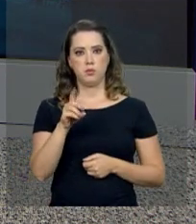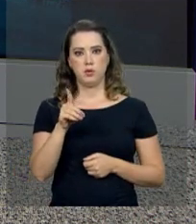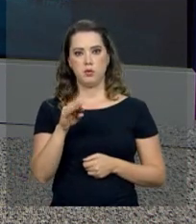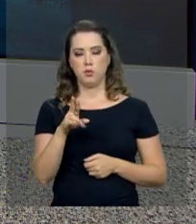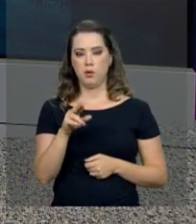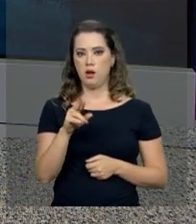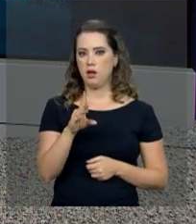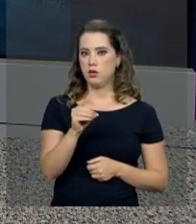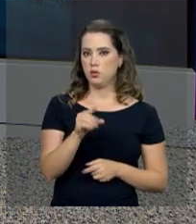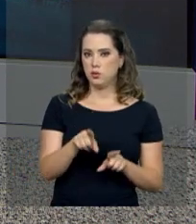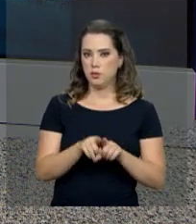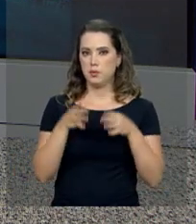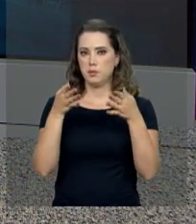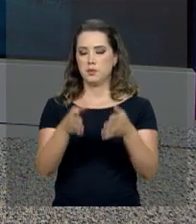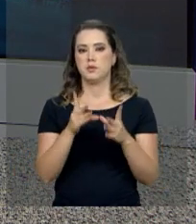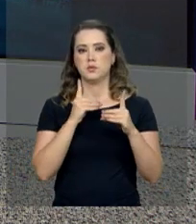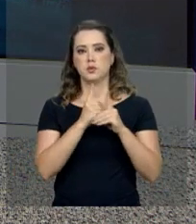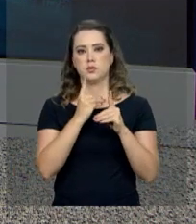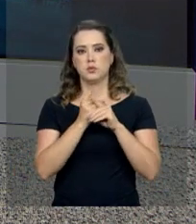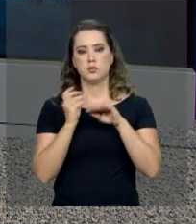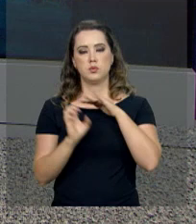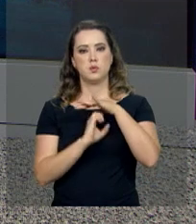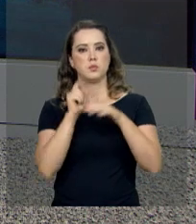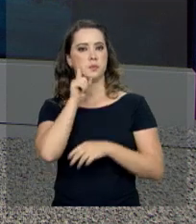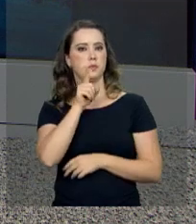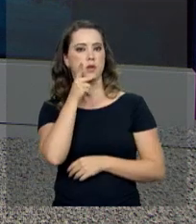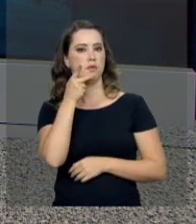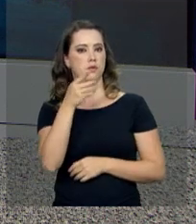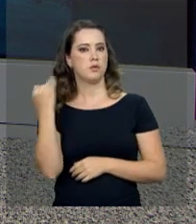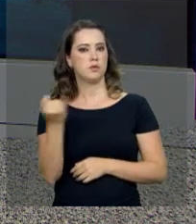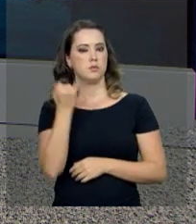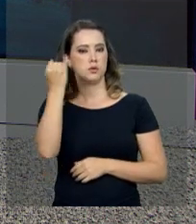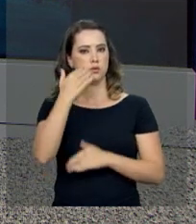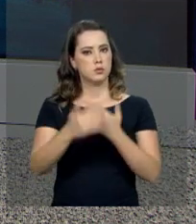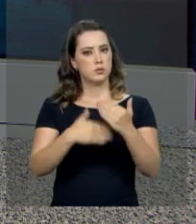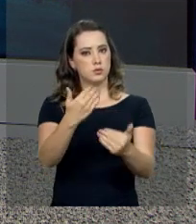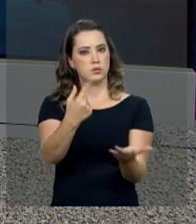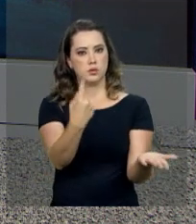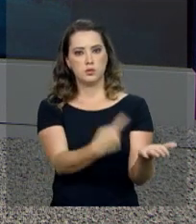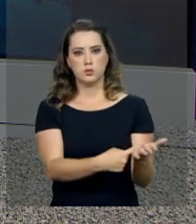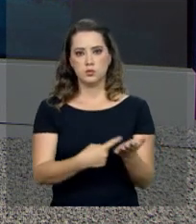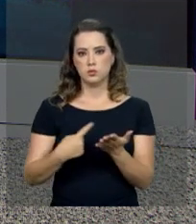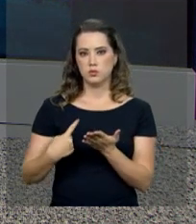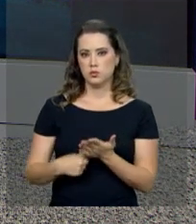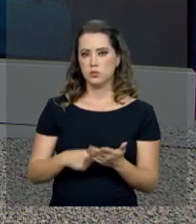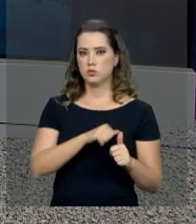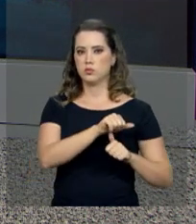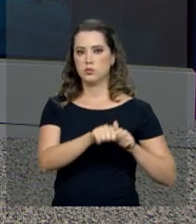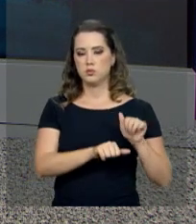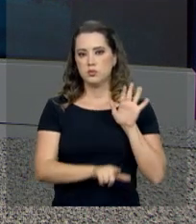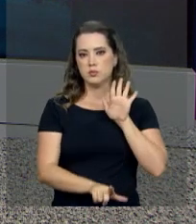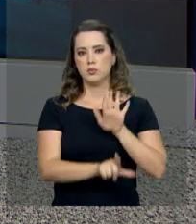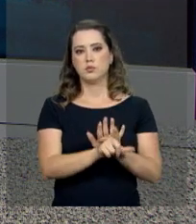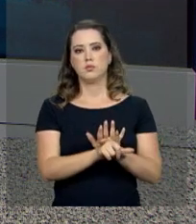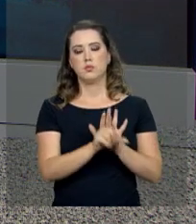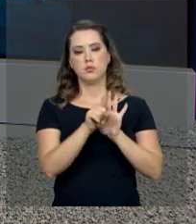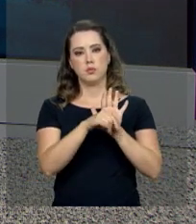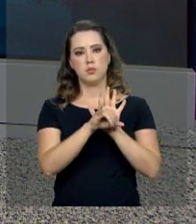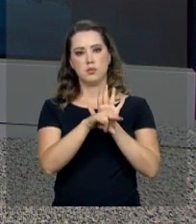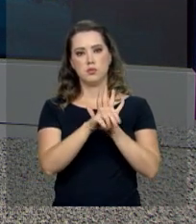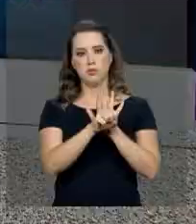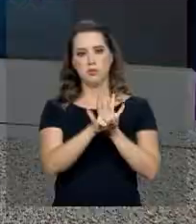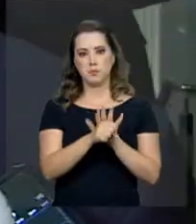participou do encontro com empresários americanos e falou sobre a importância de se dar continuidade à agenda de reformas, como a da